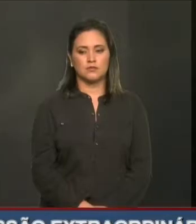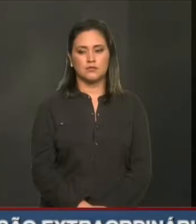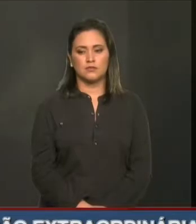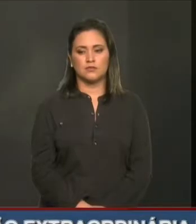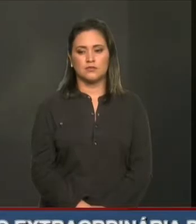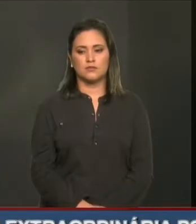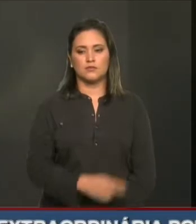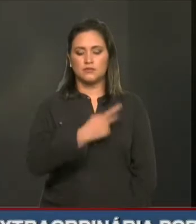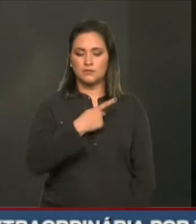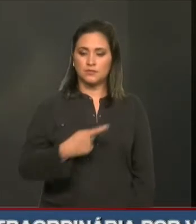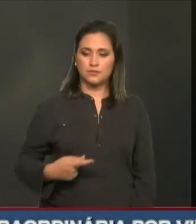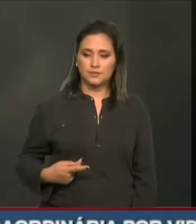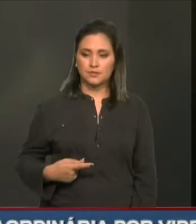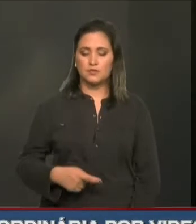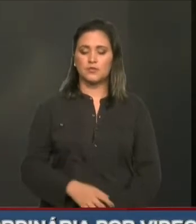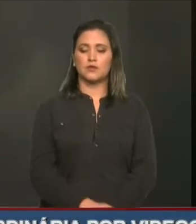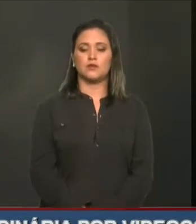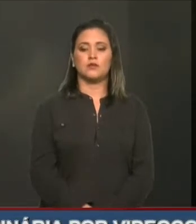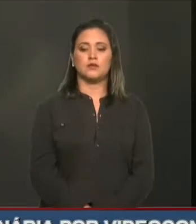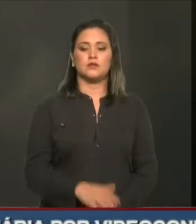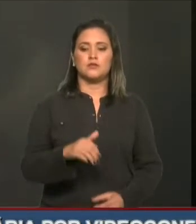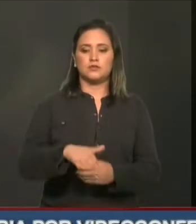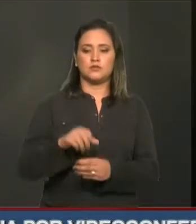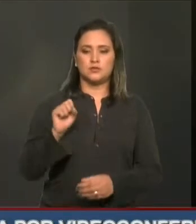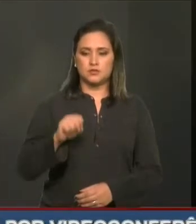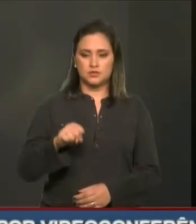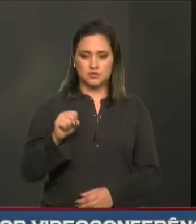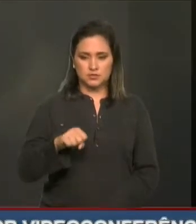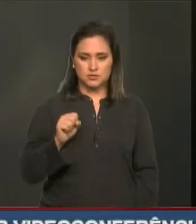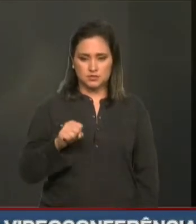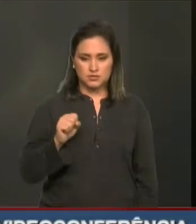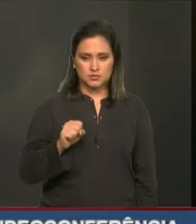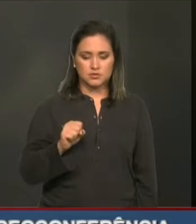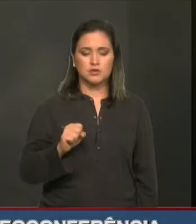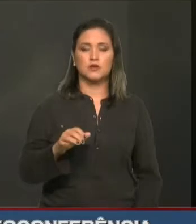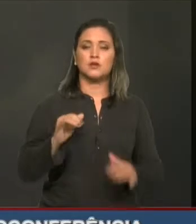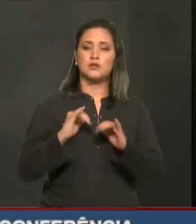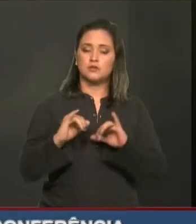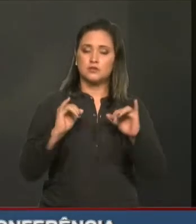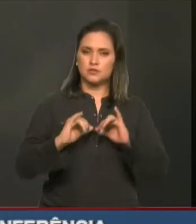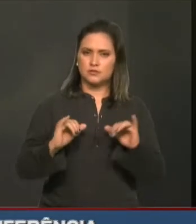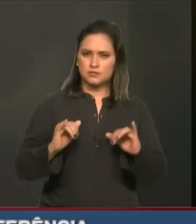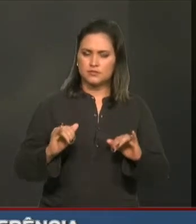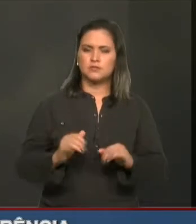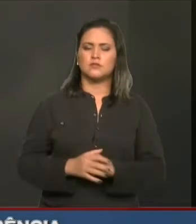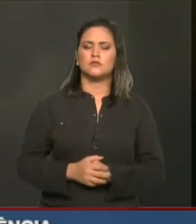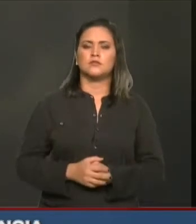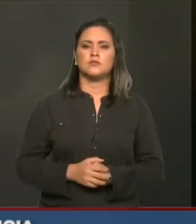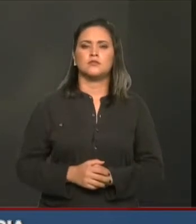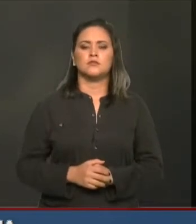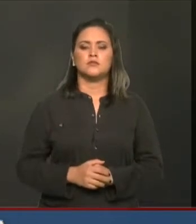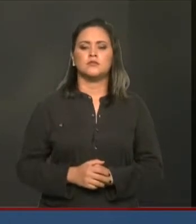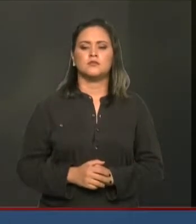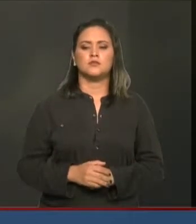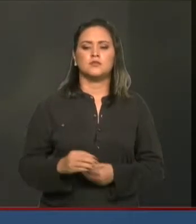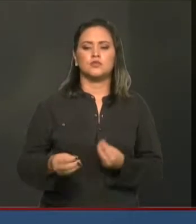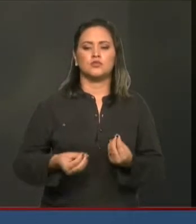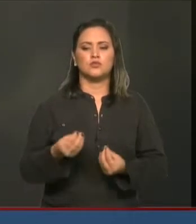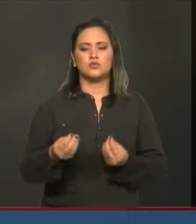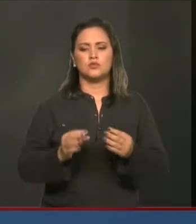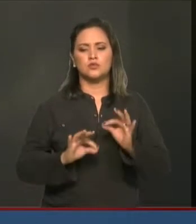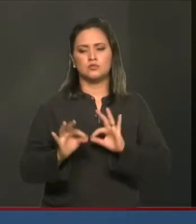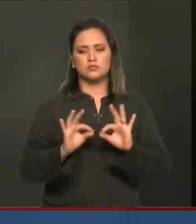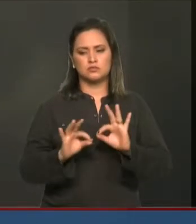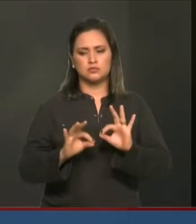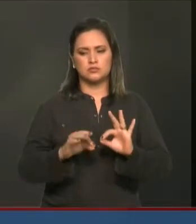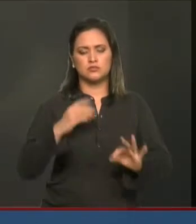Presidente, voto sim, faço questão de destacar essa forma que foi construída. O deputado